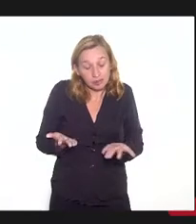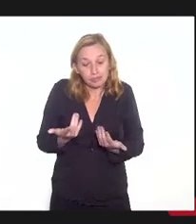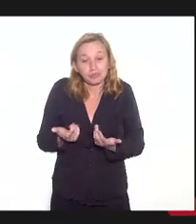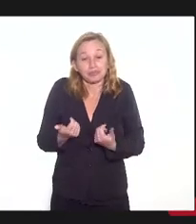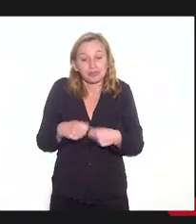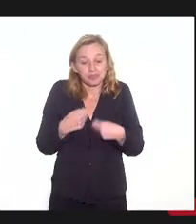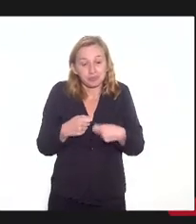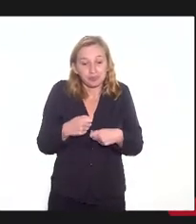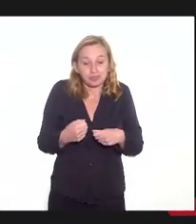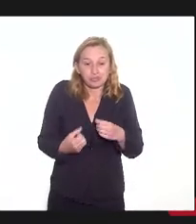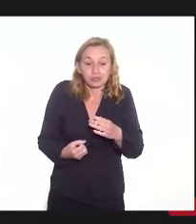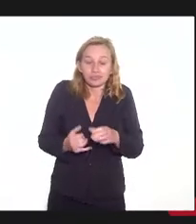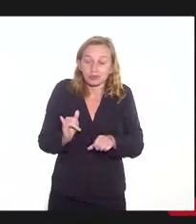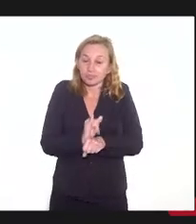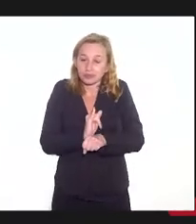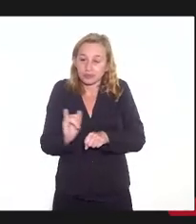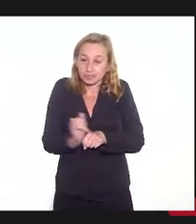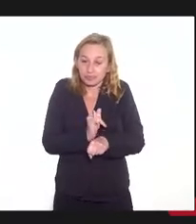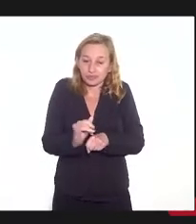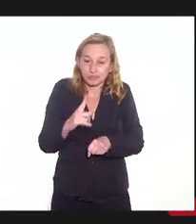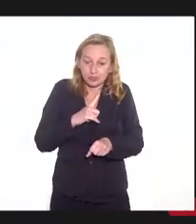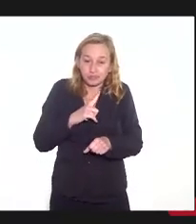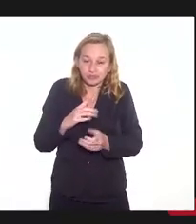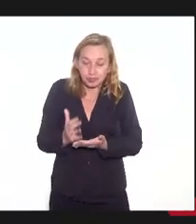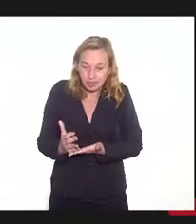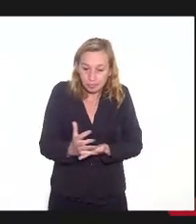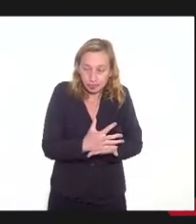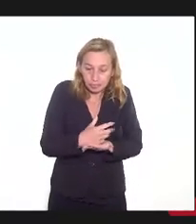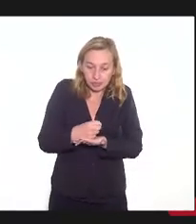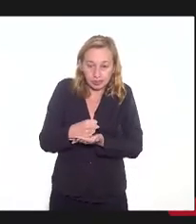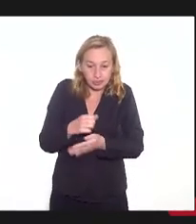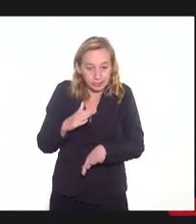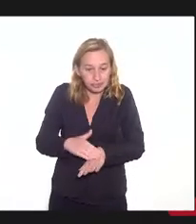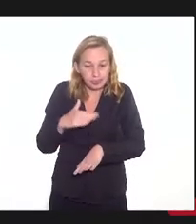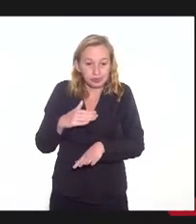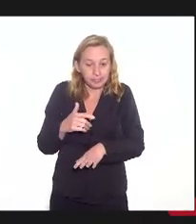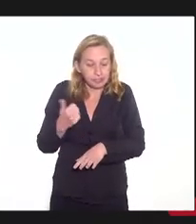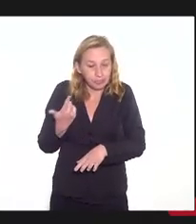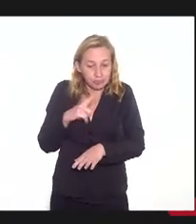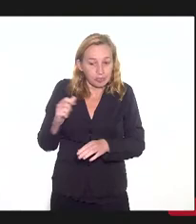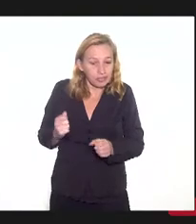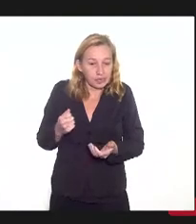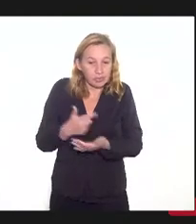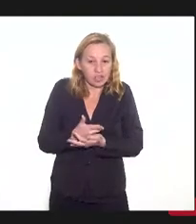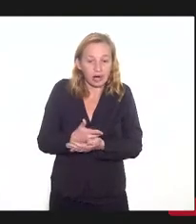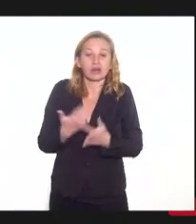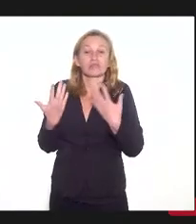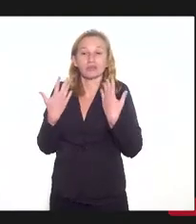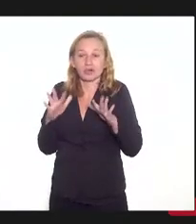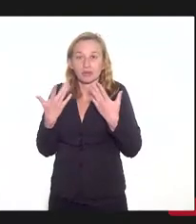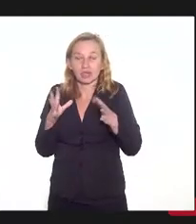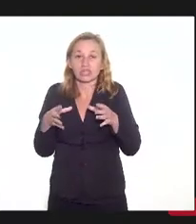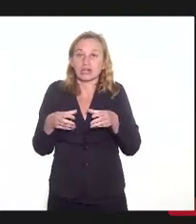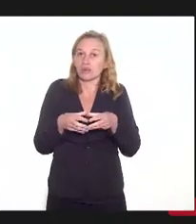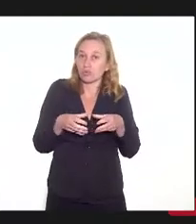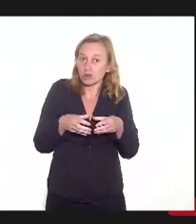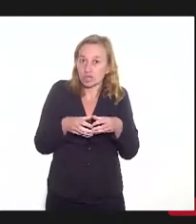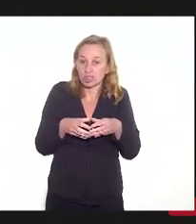construir alternativas para aumento de arrecadação e aí, aproveitando já para fazer um elogio à comissão